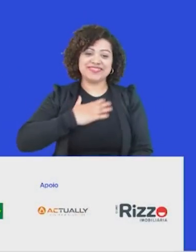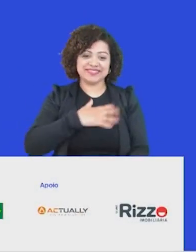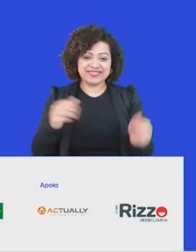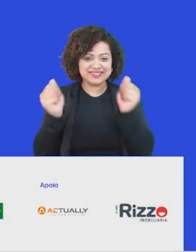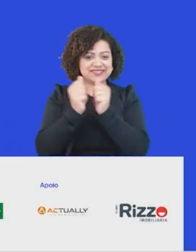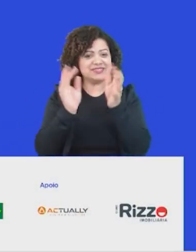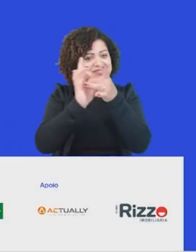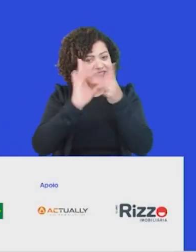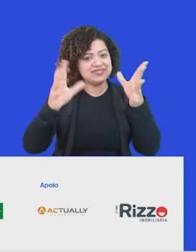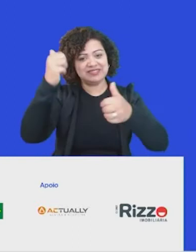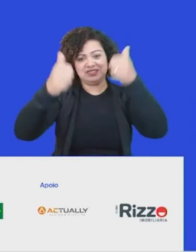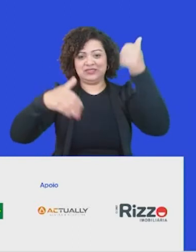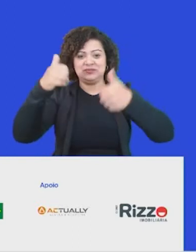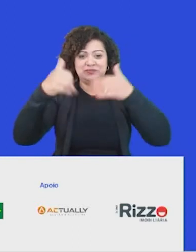vontade.